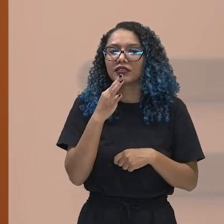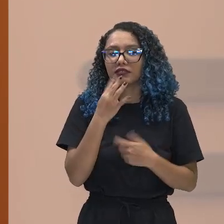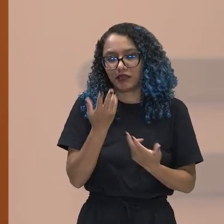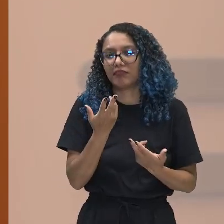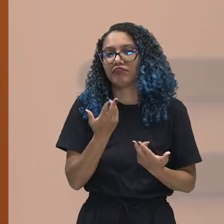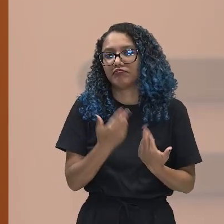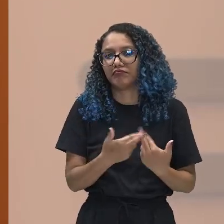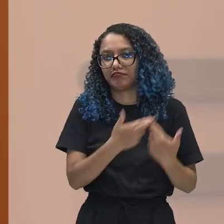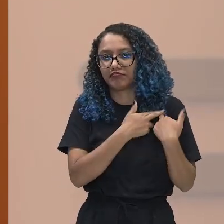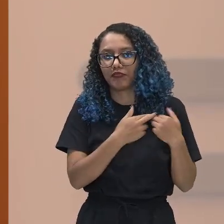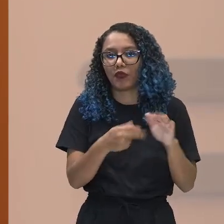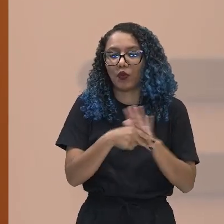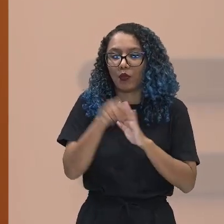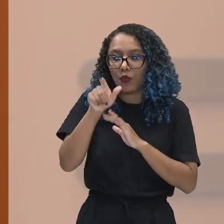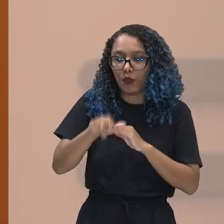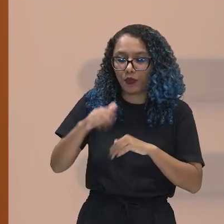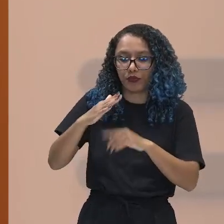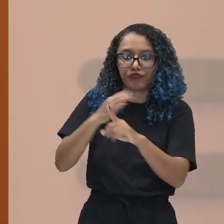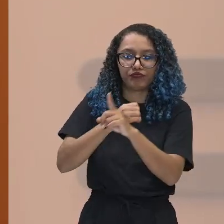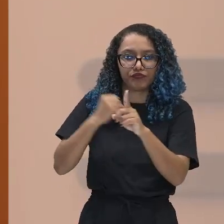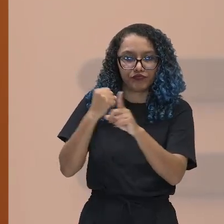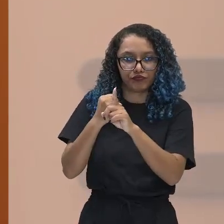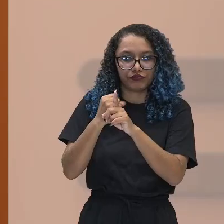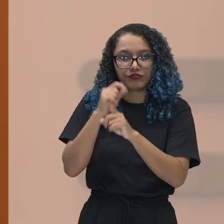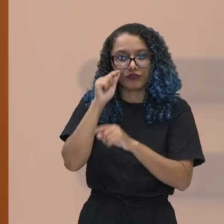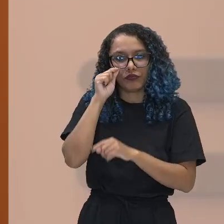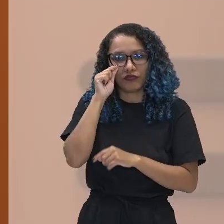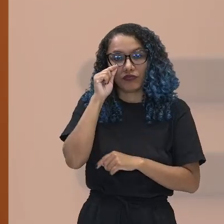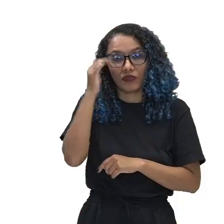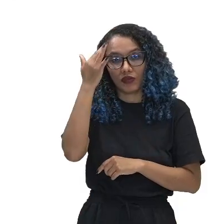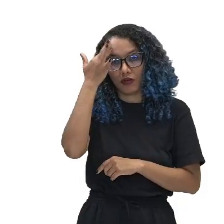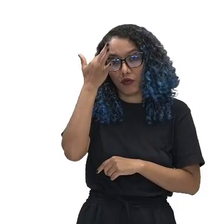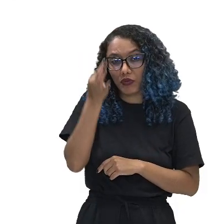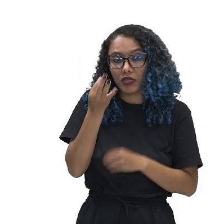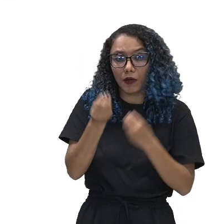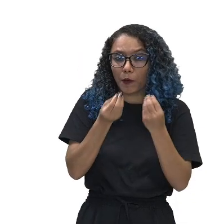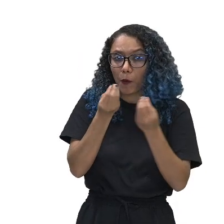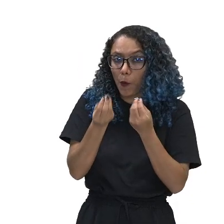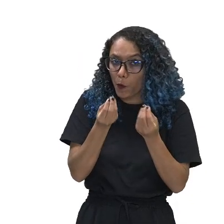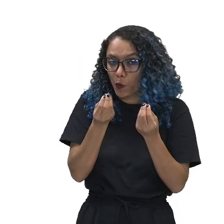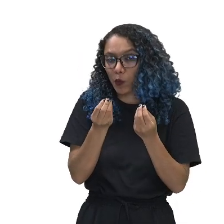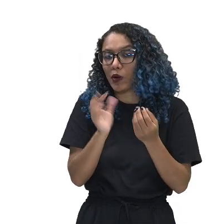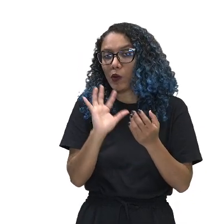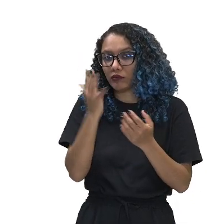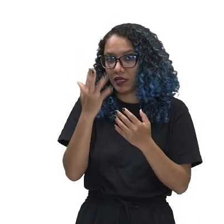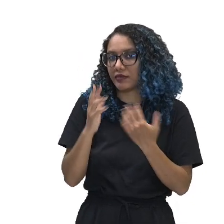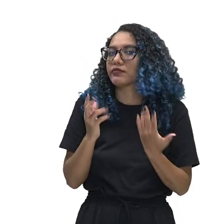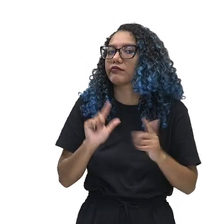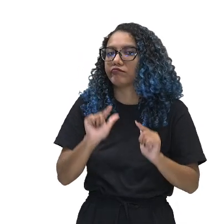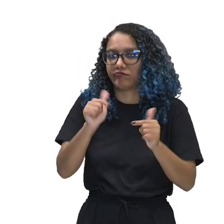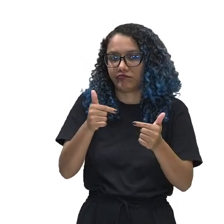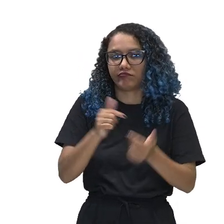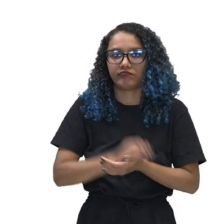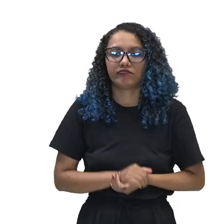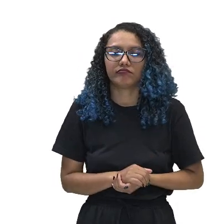de entender a ação, como que se dá essa ação. Tá certo? Vamos continuar? Tipos de ideais de